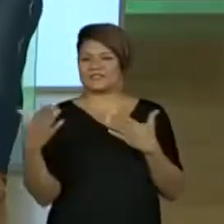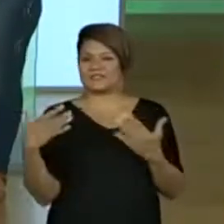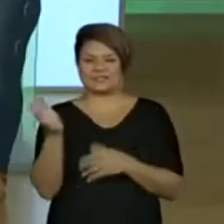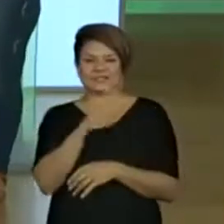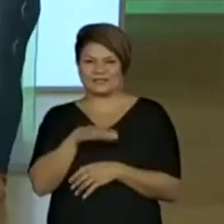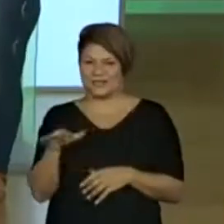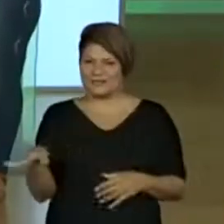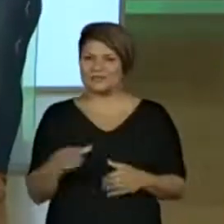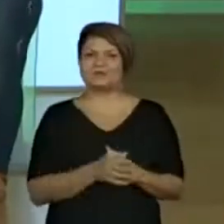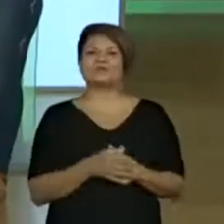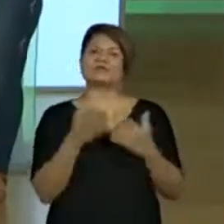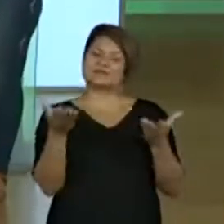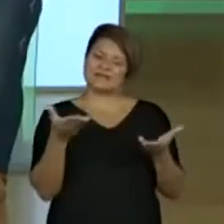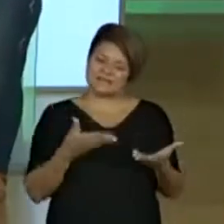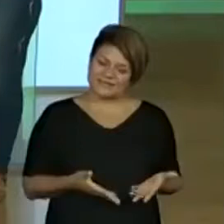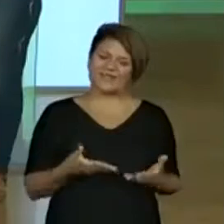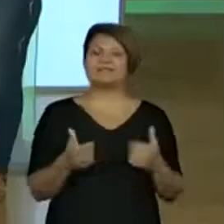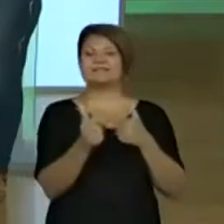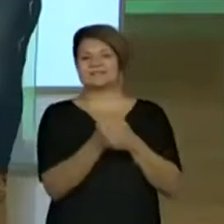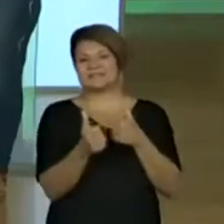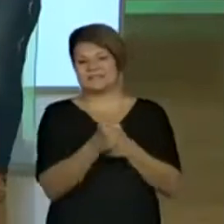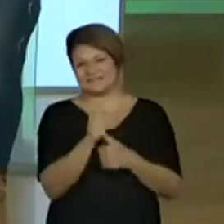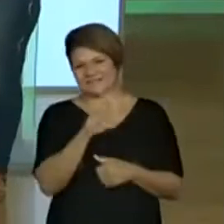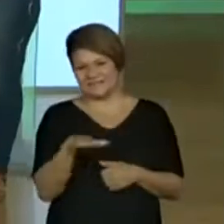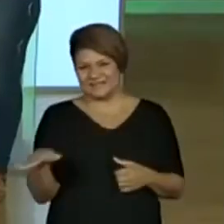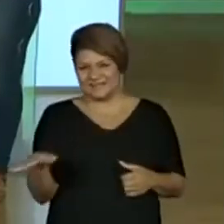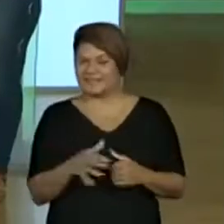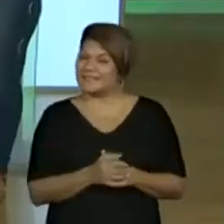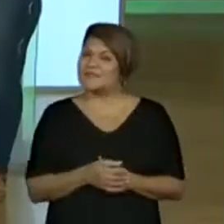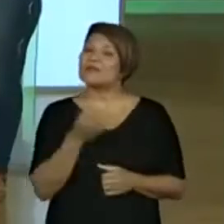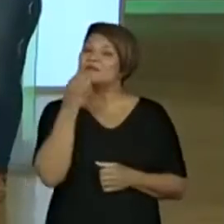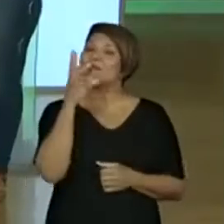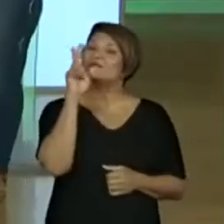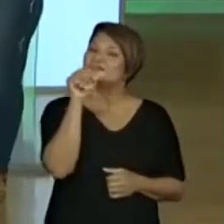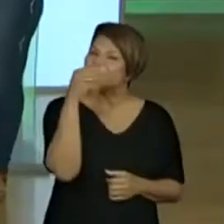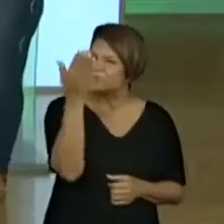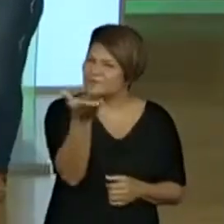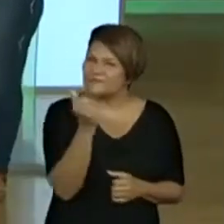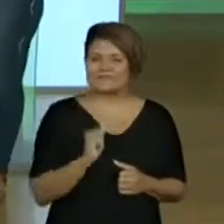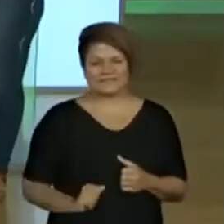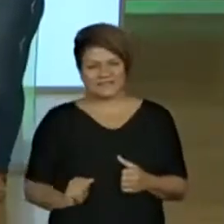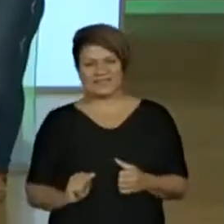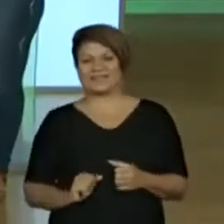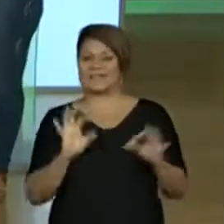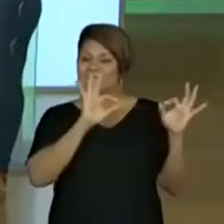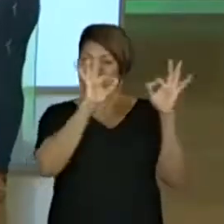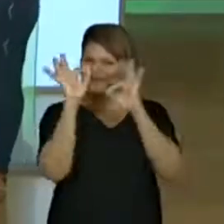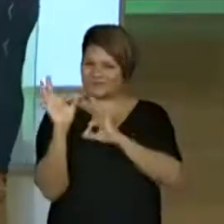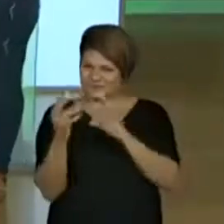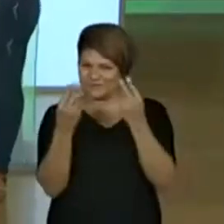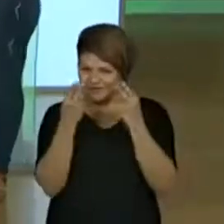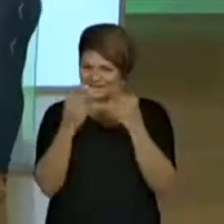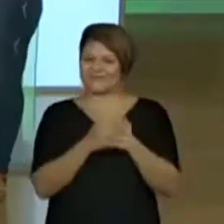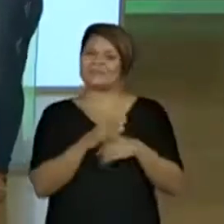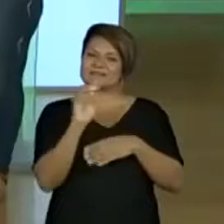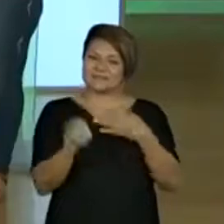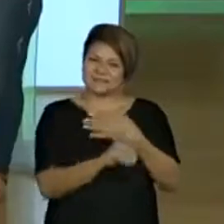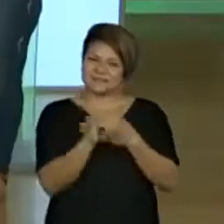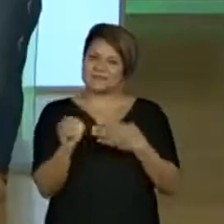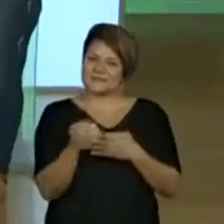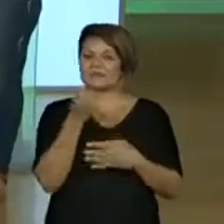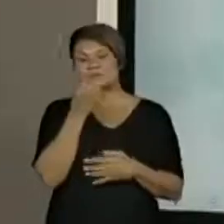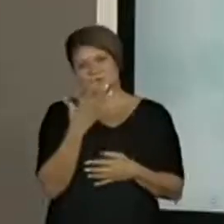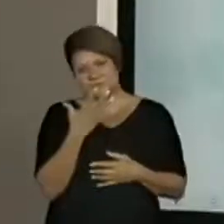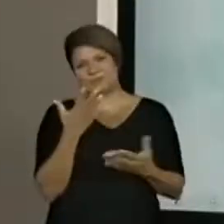trazendo essas crianças para pertinho da gente. Bom dia para você que nos acompanha aqui pelo Centro de Mídias. Professora Kelly, boa